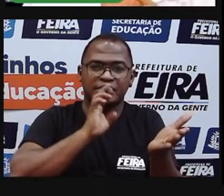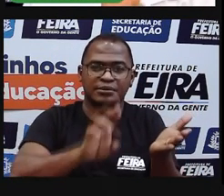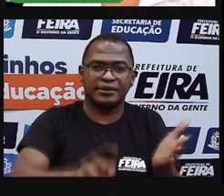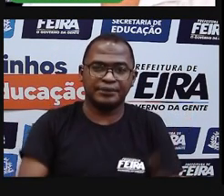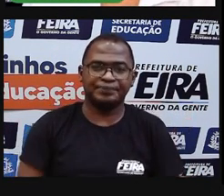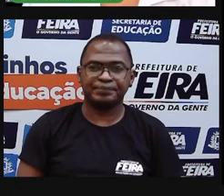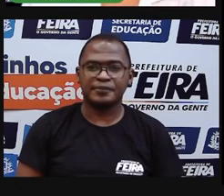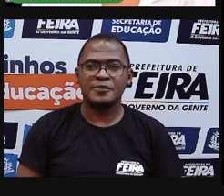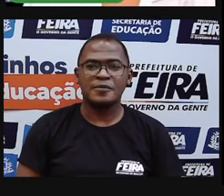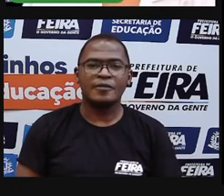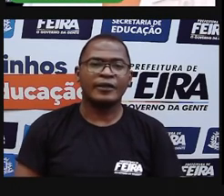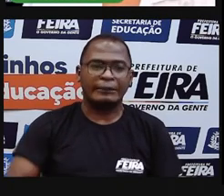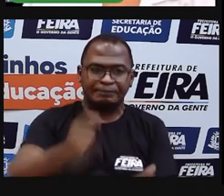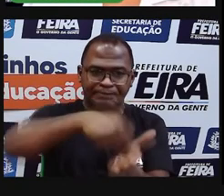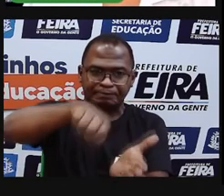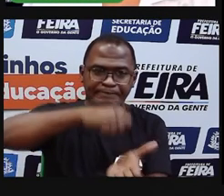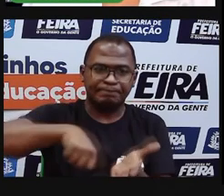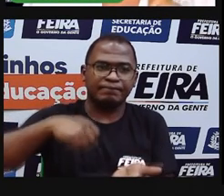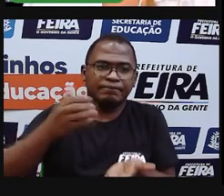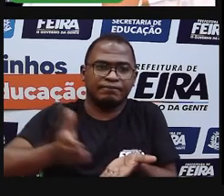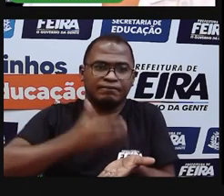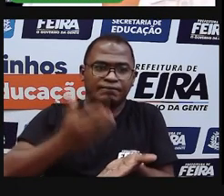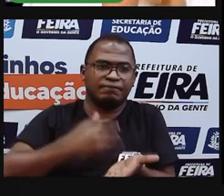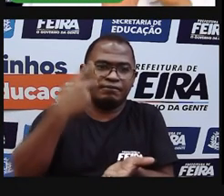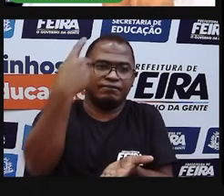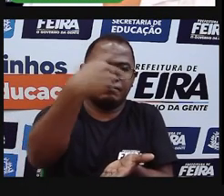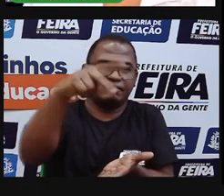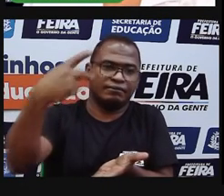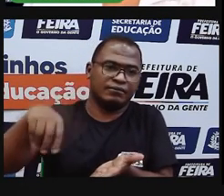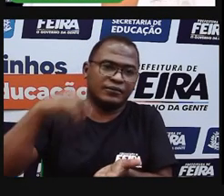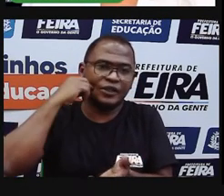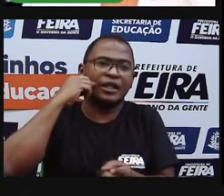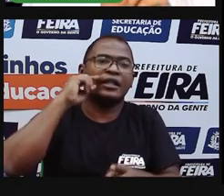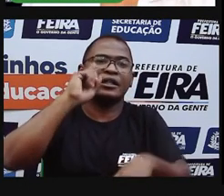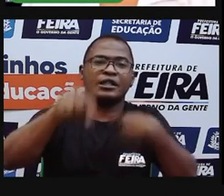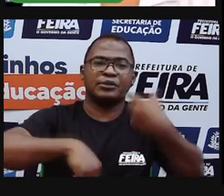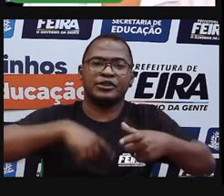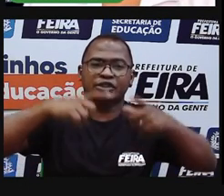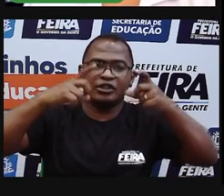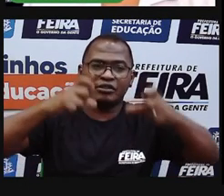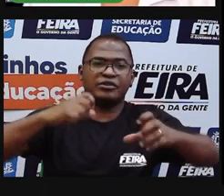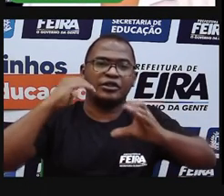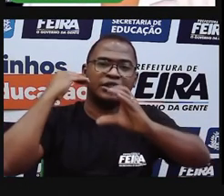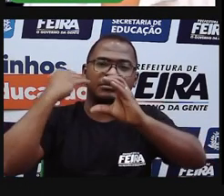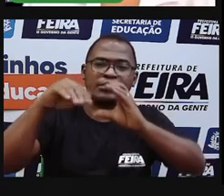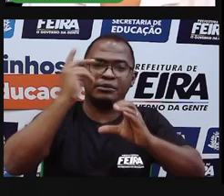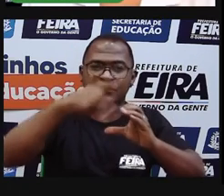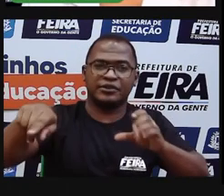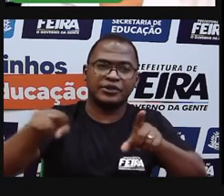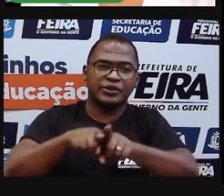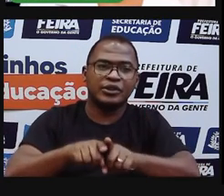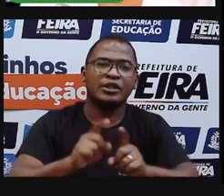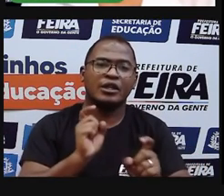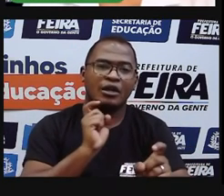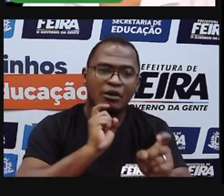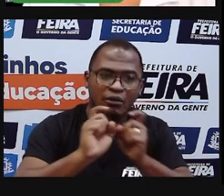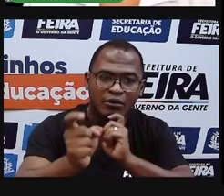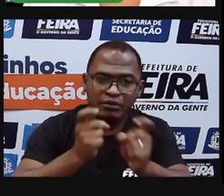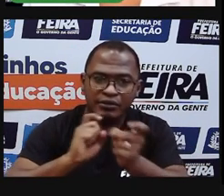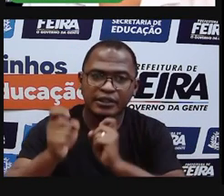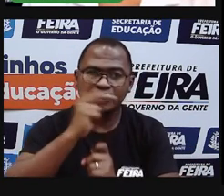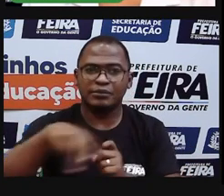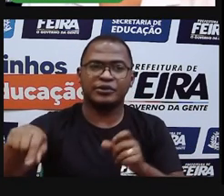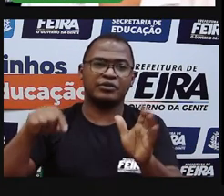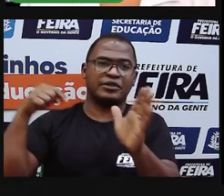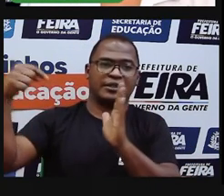Escrevam, por favor, uma frase no seu caderno, mostre à professora, dialogue com o professor, faça perguntas para eles também sobre a